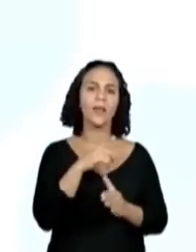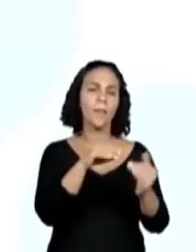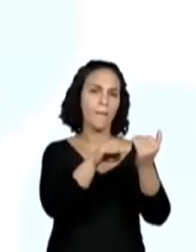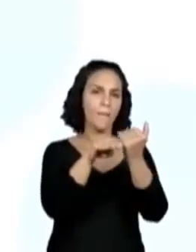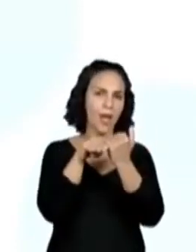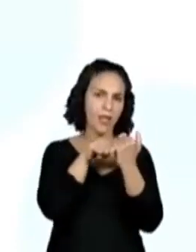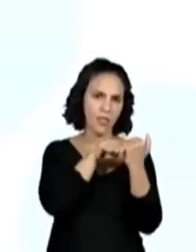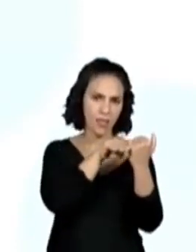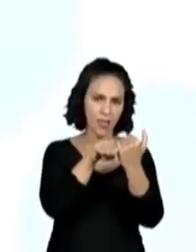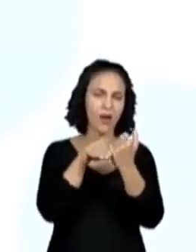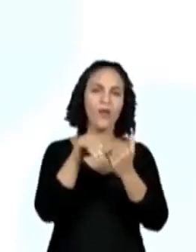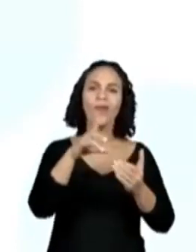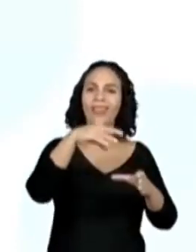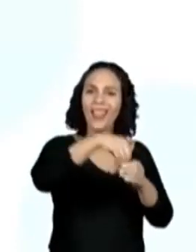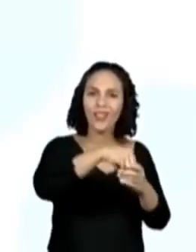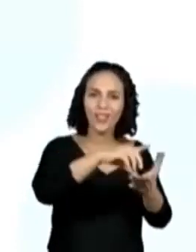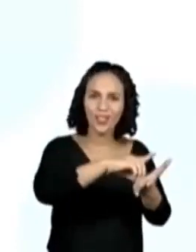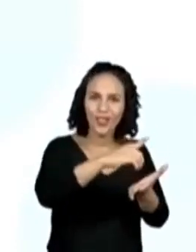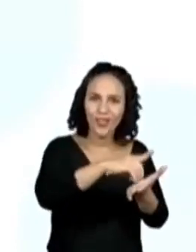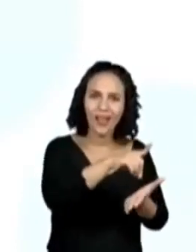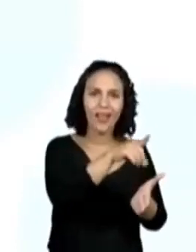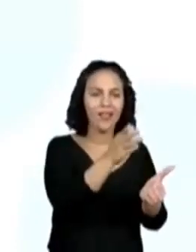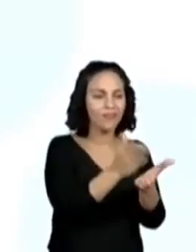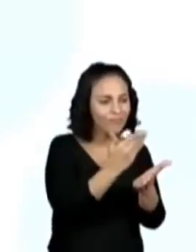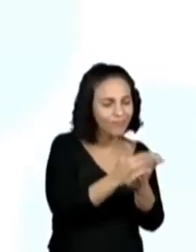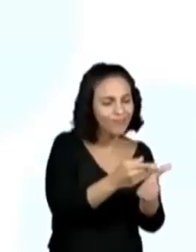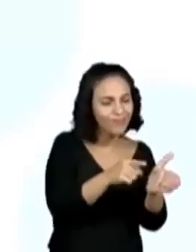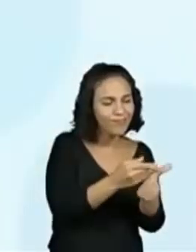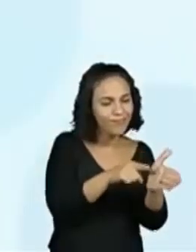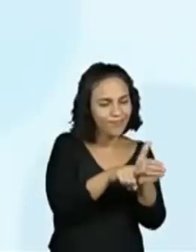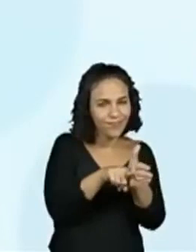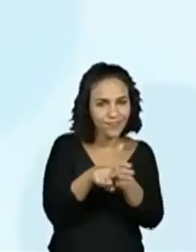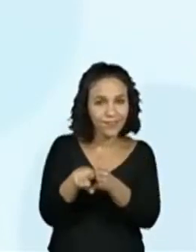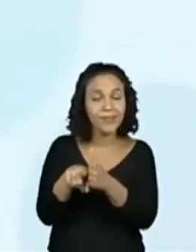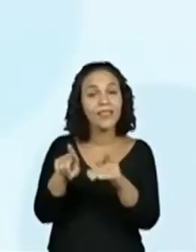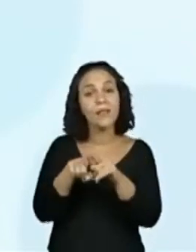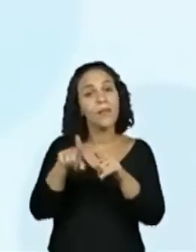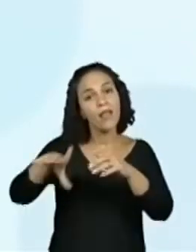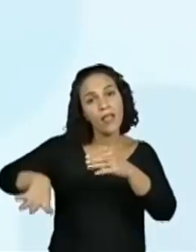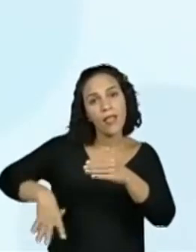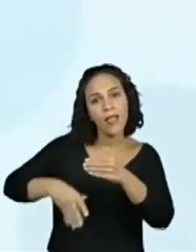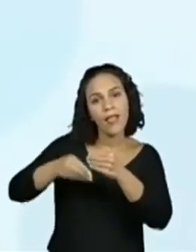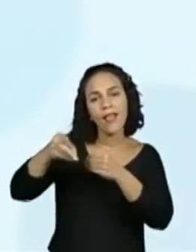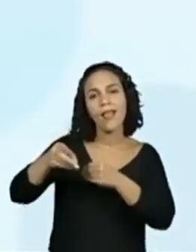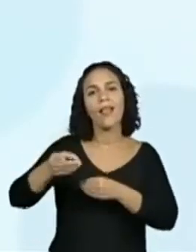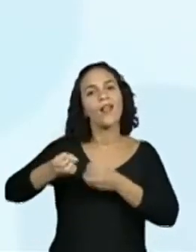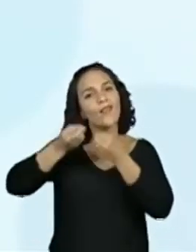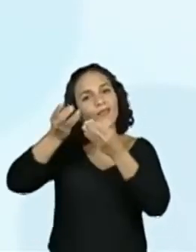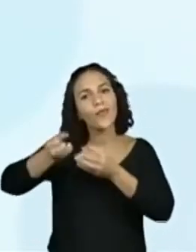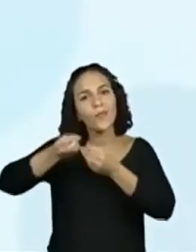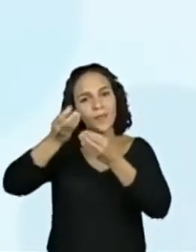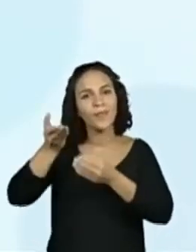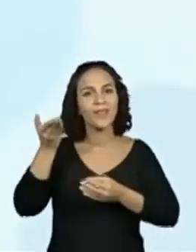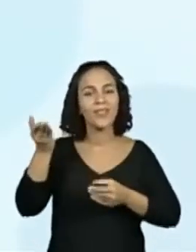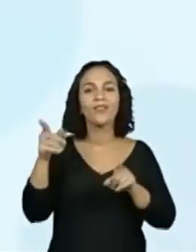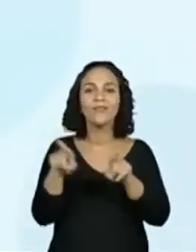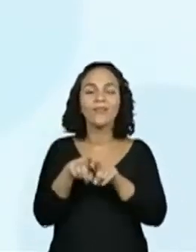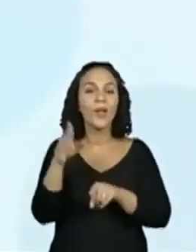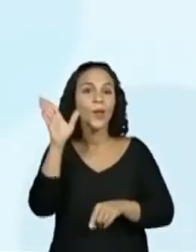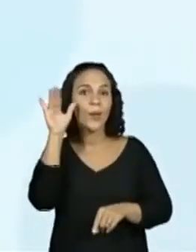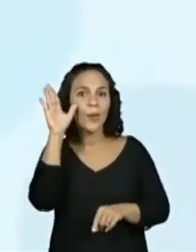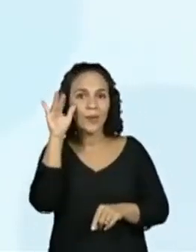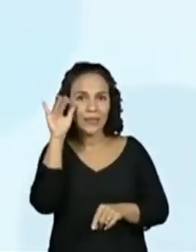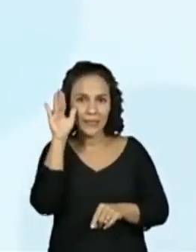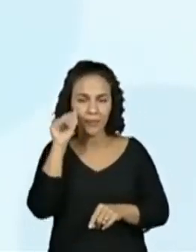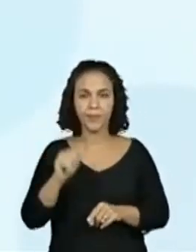fugindo, porque é o verbete ciclopédico. Mas eu tenho acrescento isso aqui na informação. Agora nós vamos fazer uma